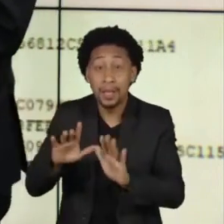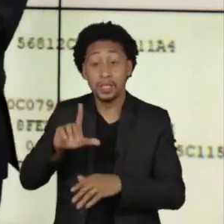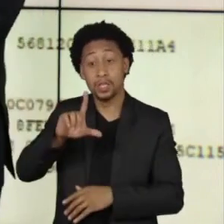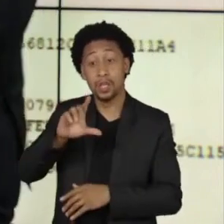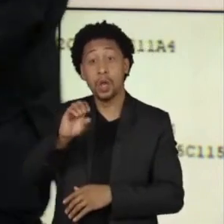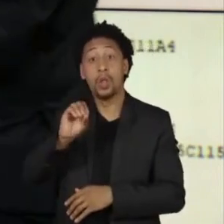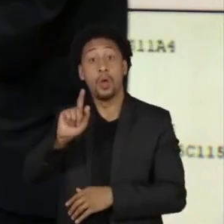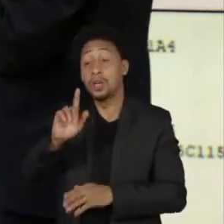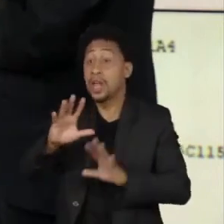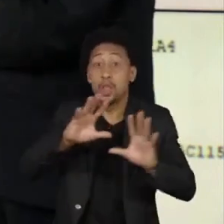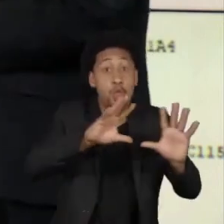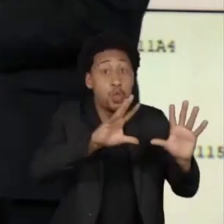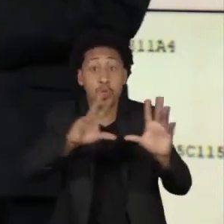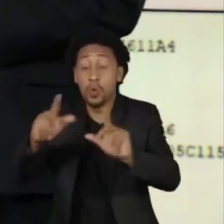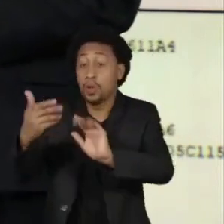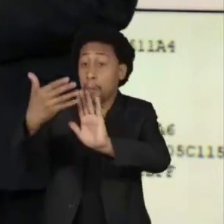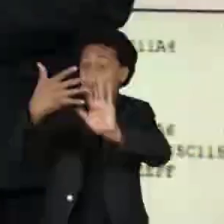é todo este registro histórico.